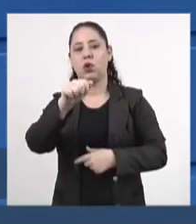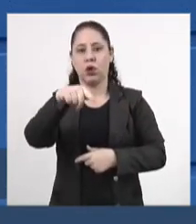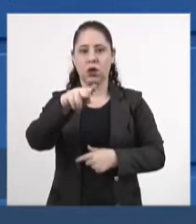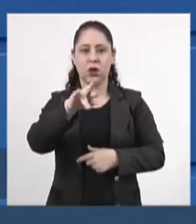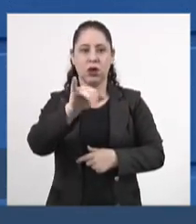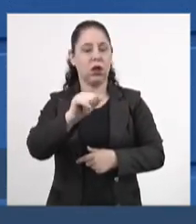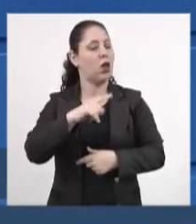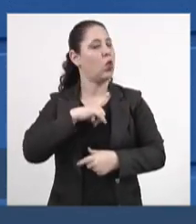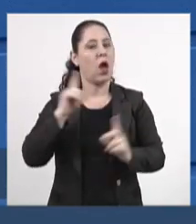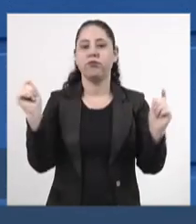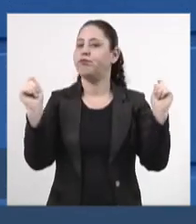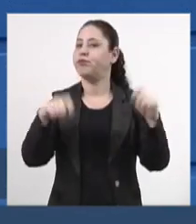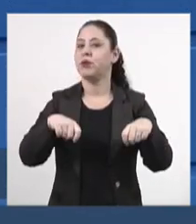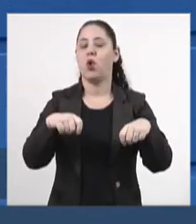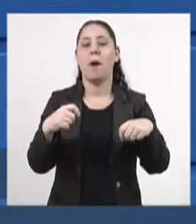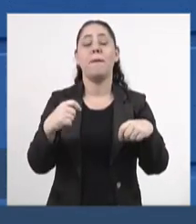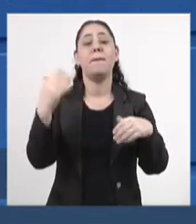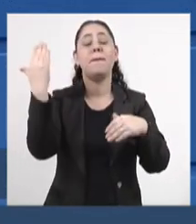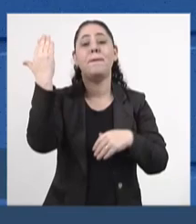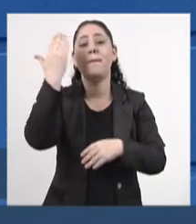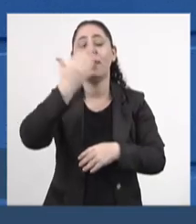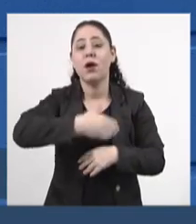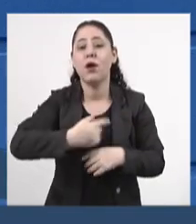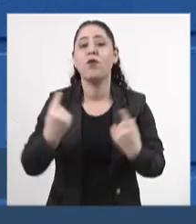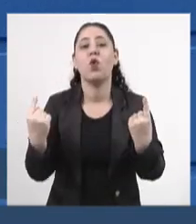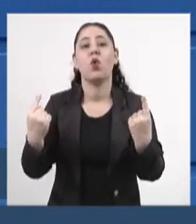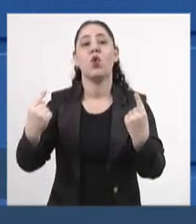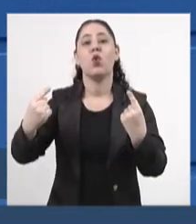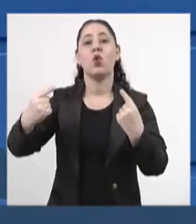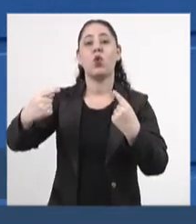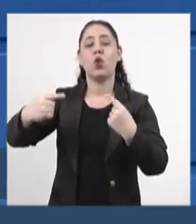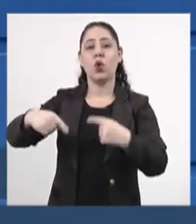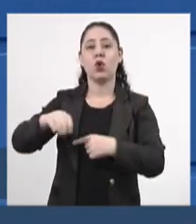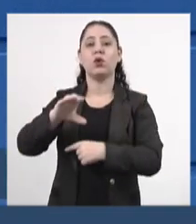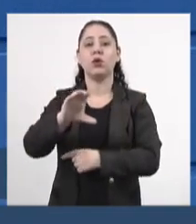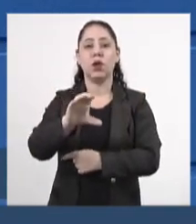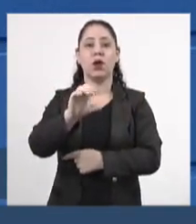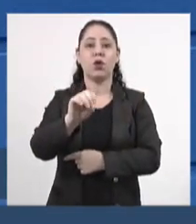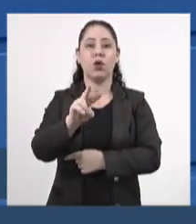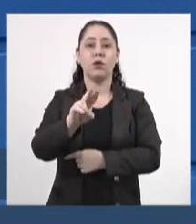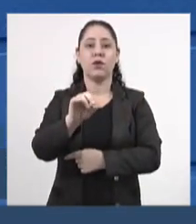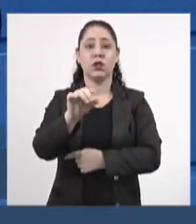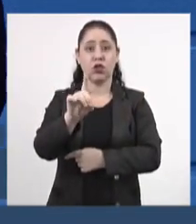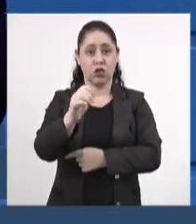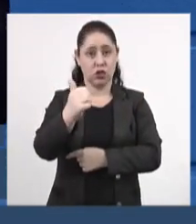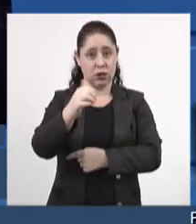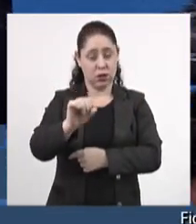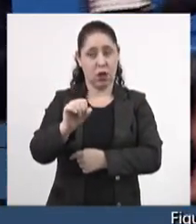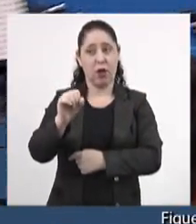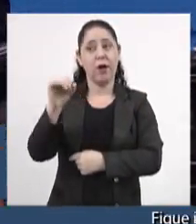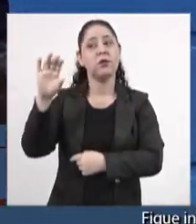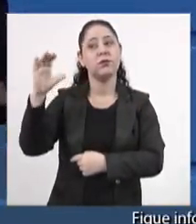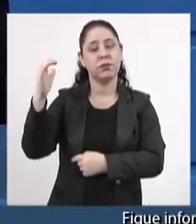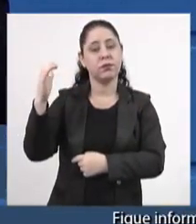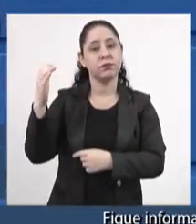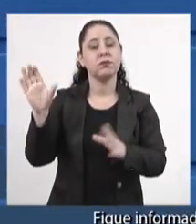tinha eficácia comprovada contra a Covid. É a comunidade científica.